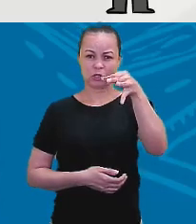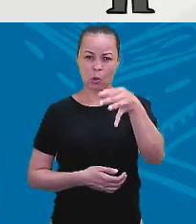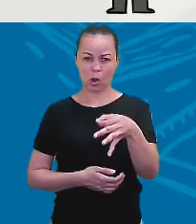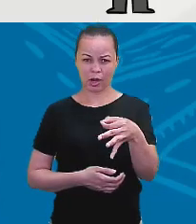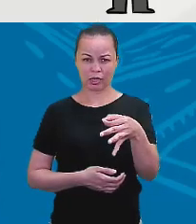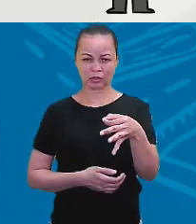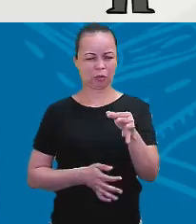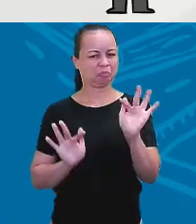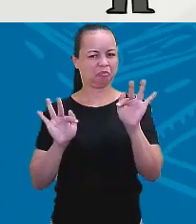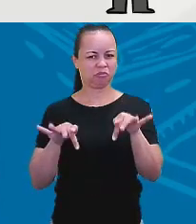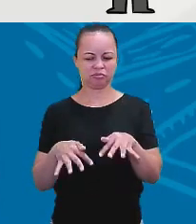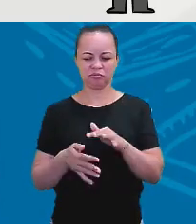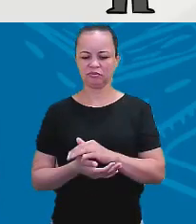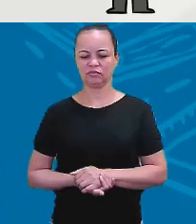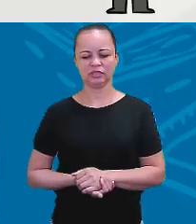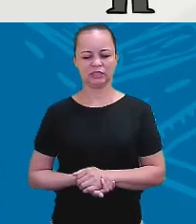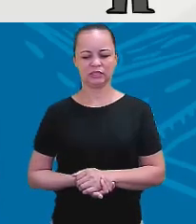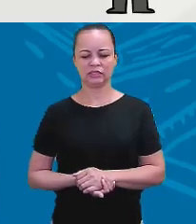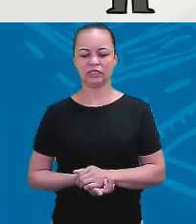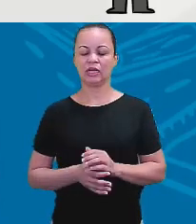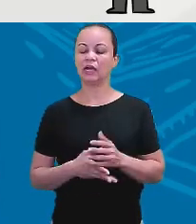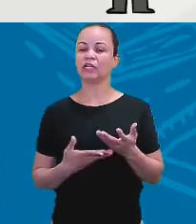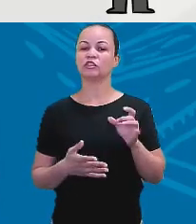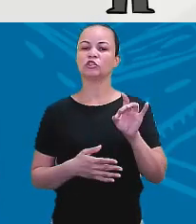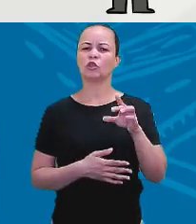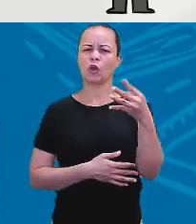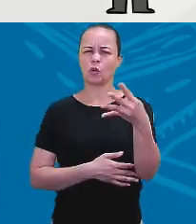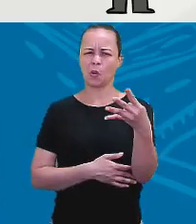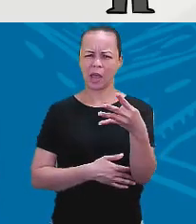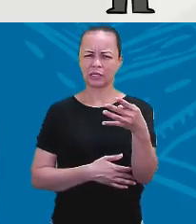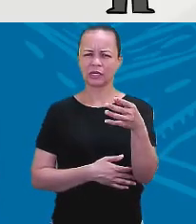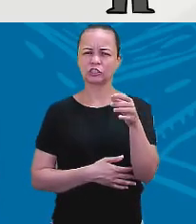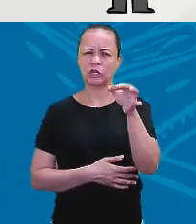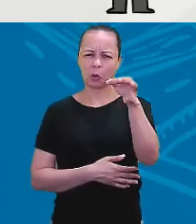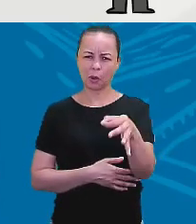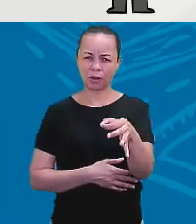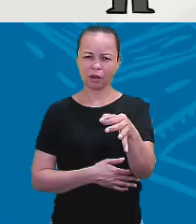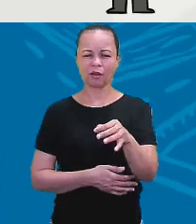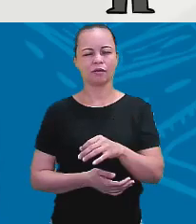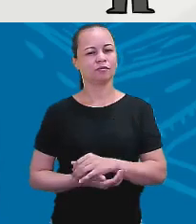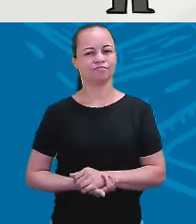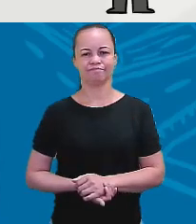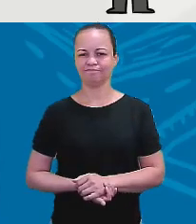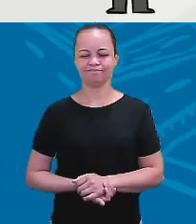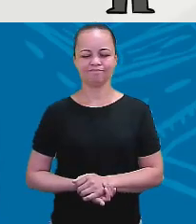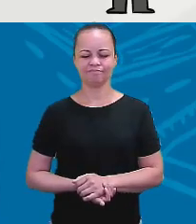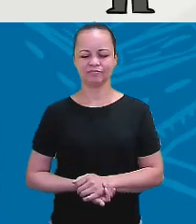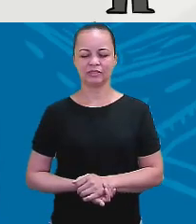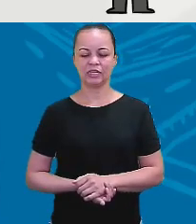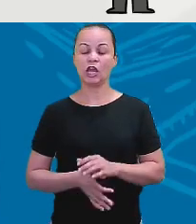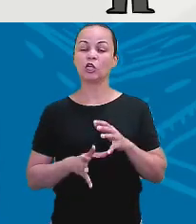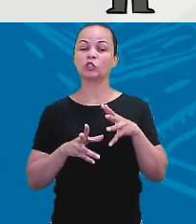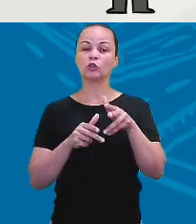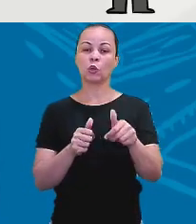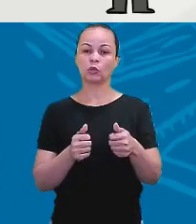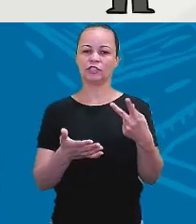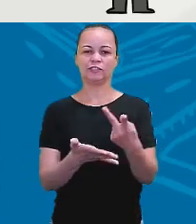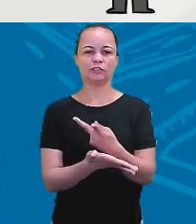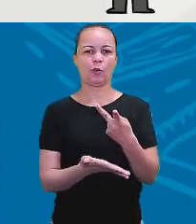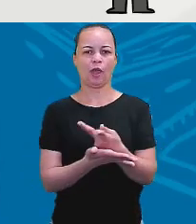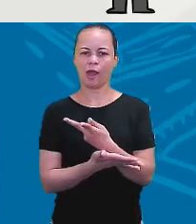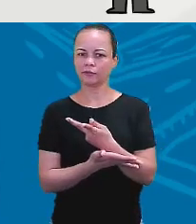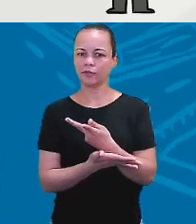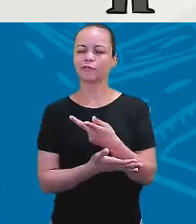muito menos. Apenas a quarta está correta? Tchan, tchan, tchan, tchan. Também não. Todas estão erradas?